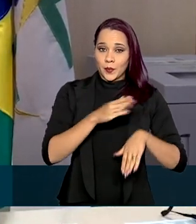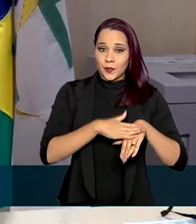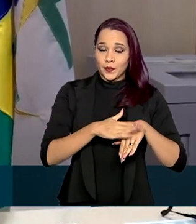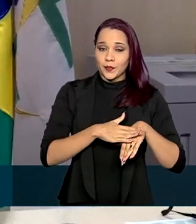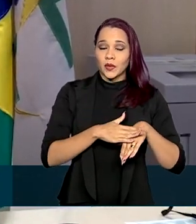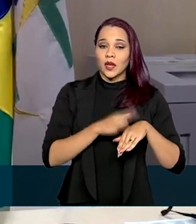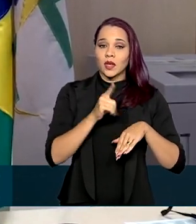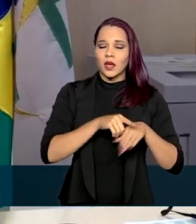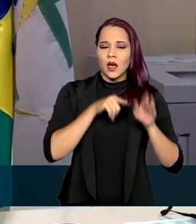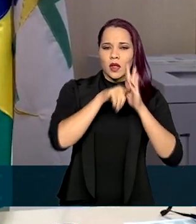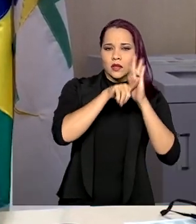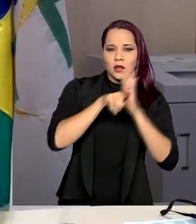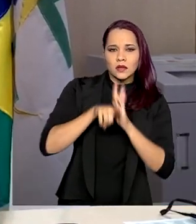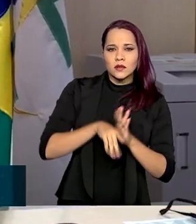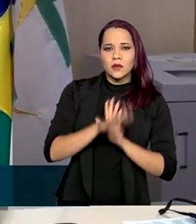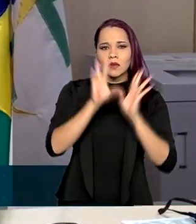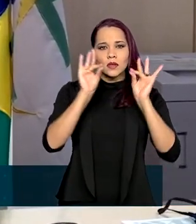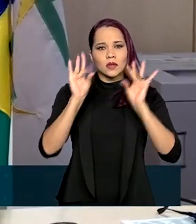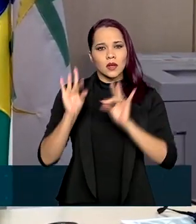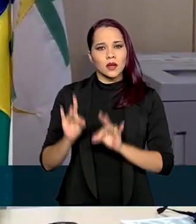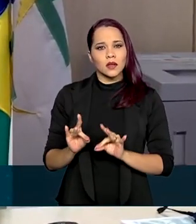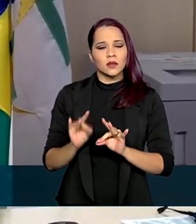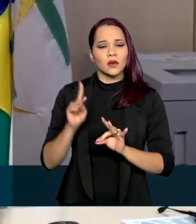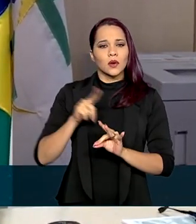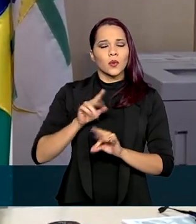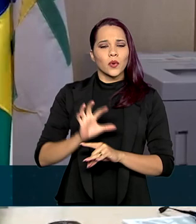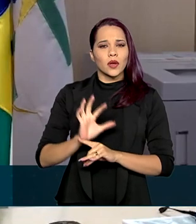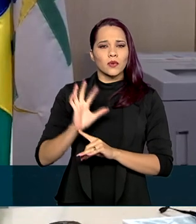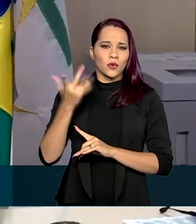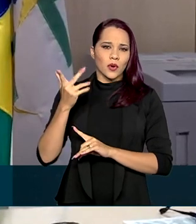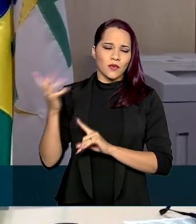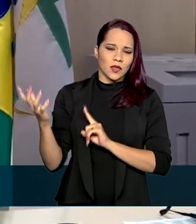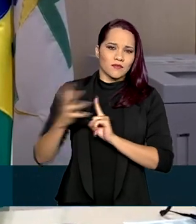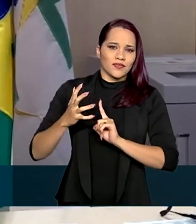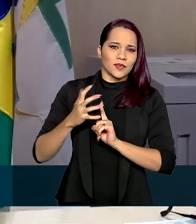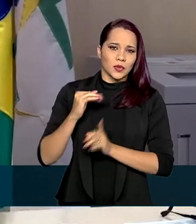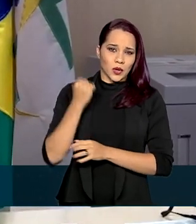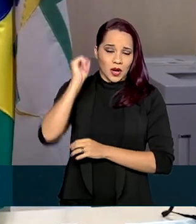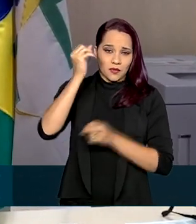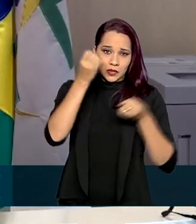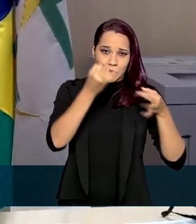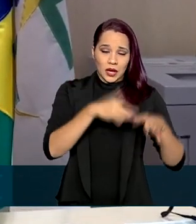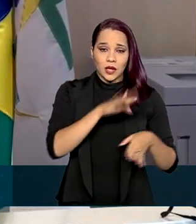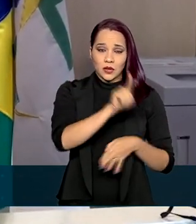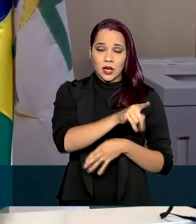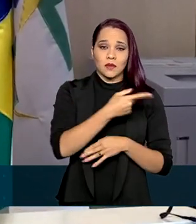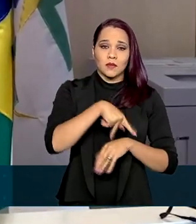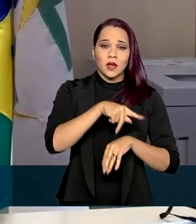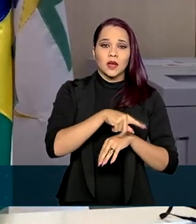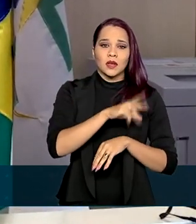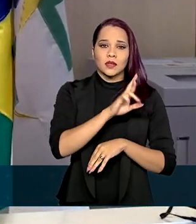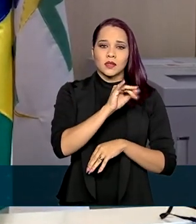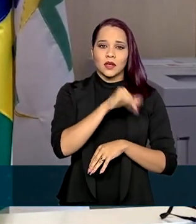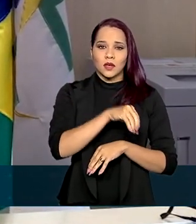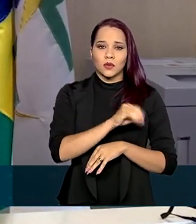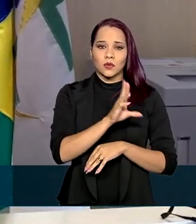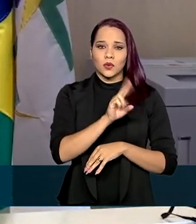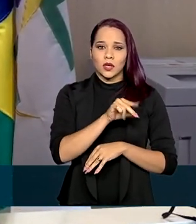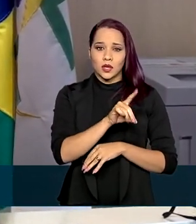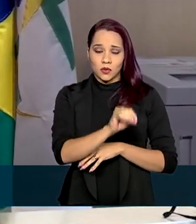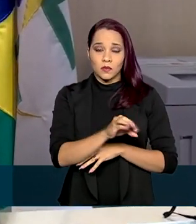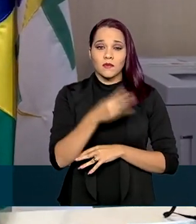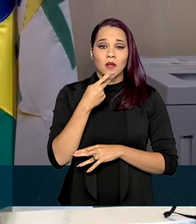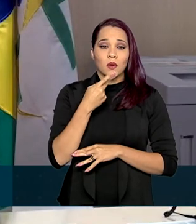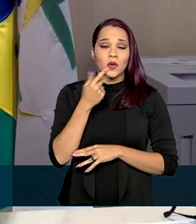analisou detalhadamente o caso do evento adverso grave reportado no Reino Unido, apontaram que não